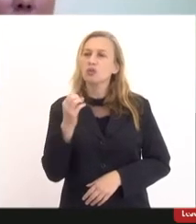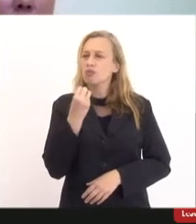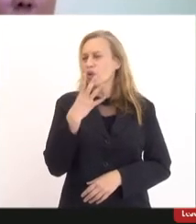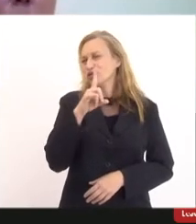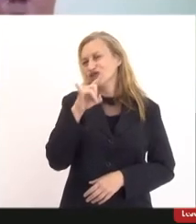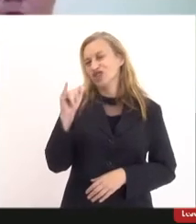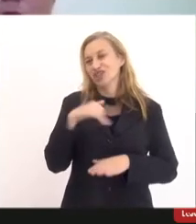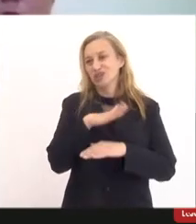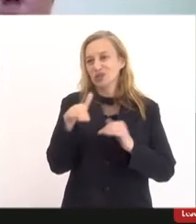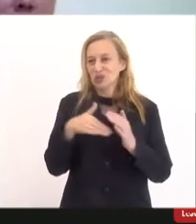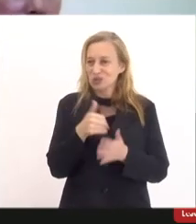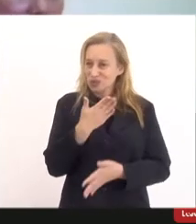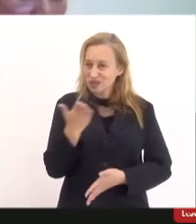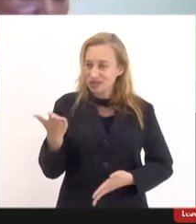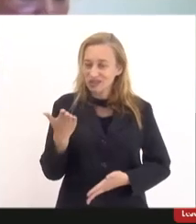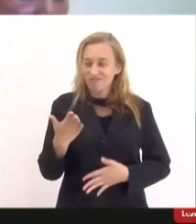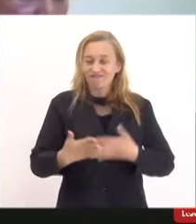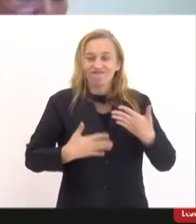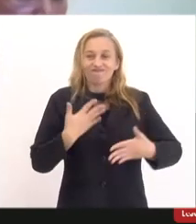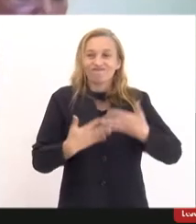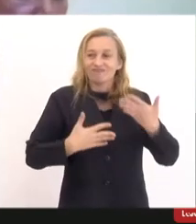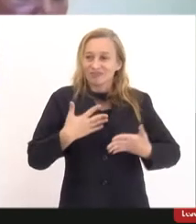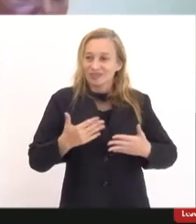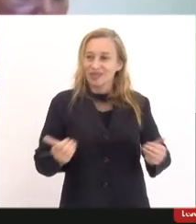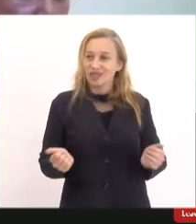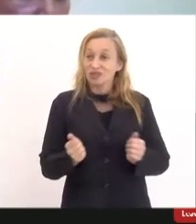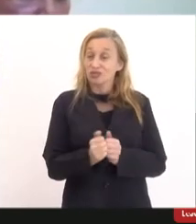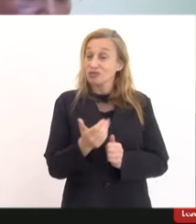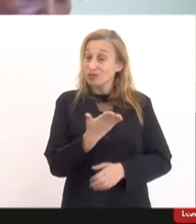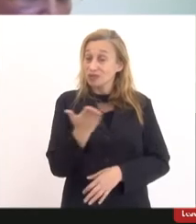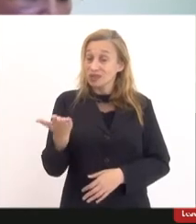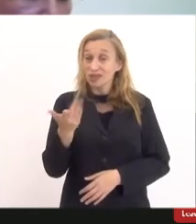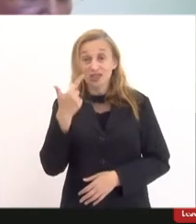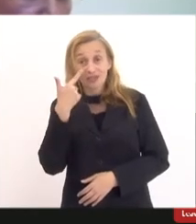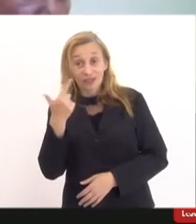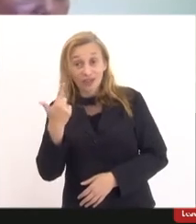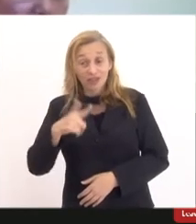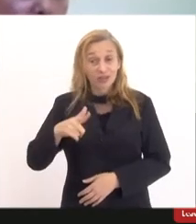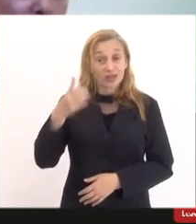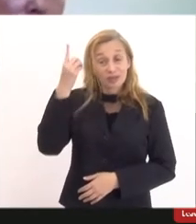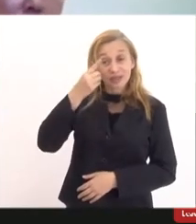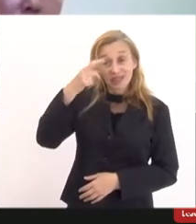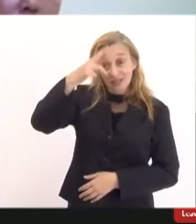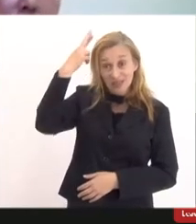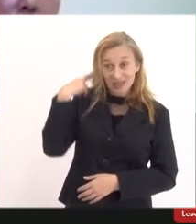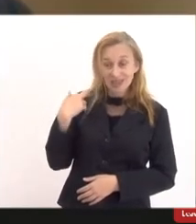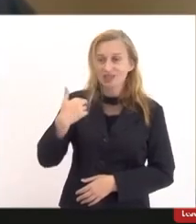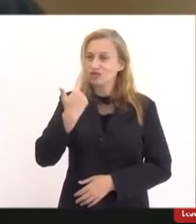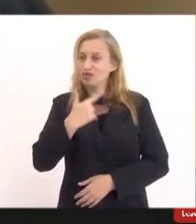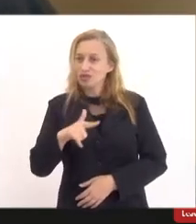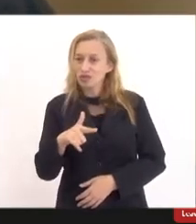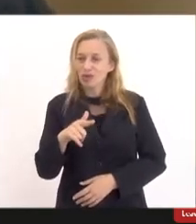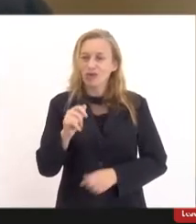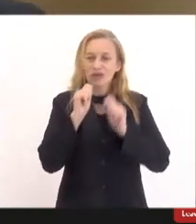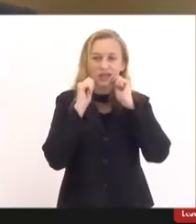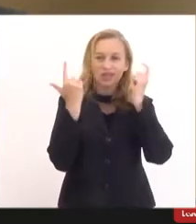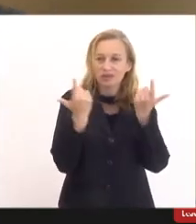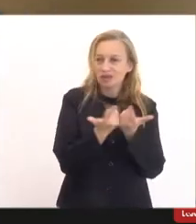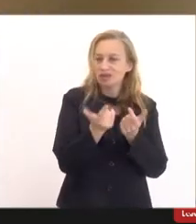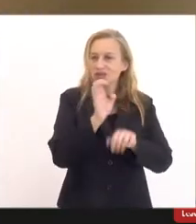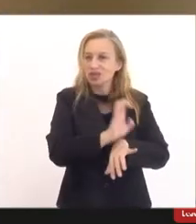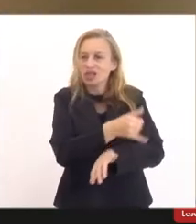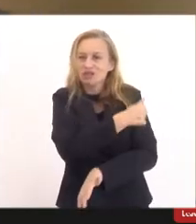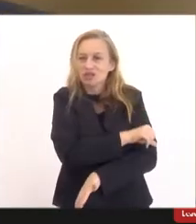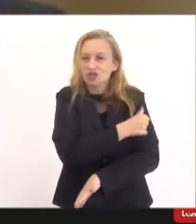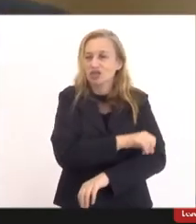e todos. É um prazer enorme estar revê-la, deputada Rosane, e estar mais uma vez na Assembleia Legislativa do Estado